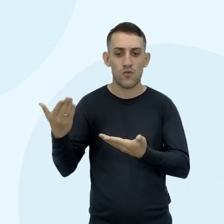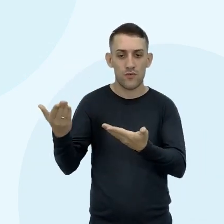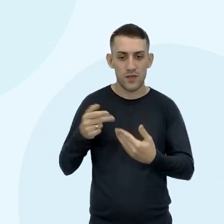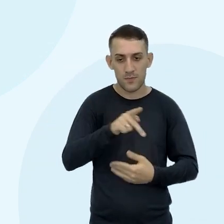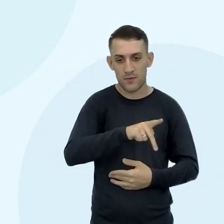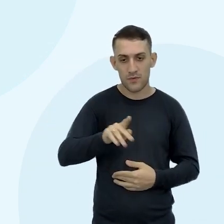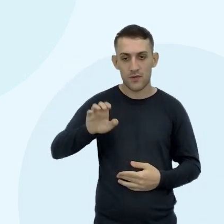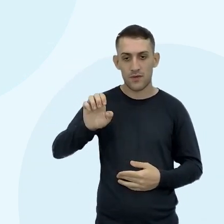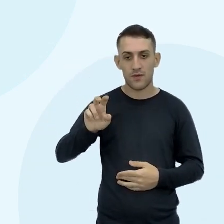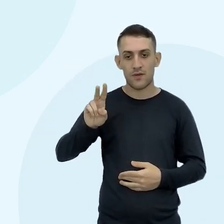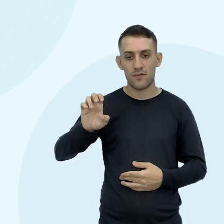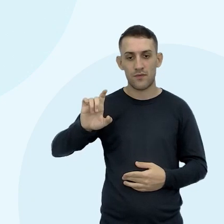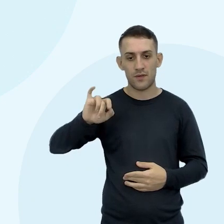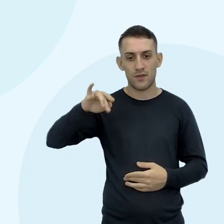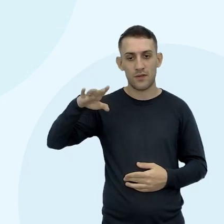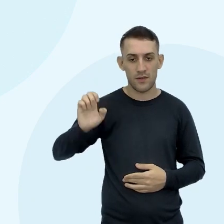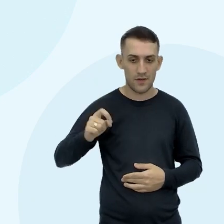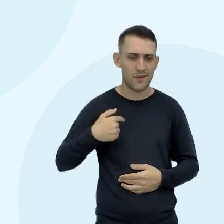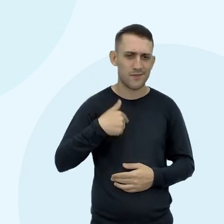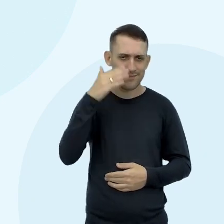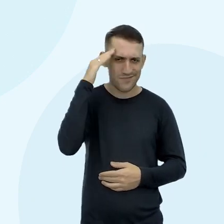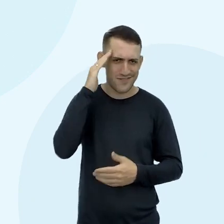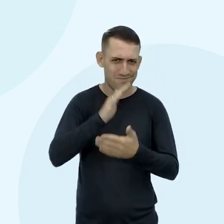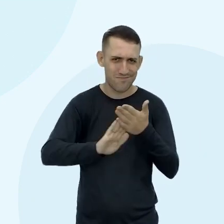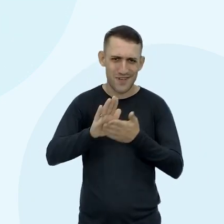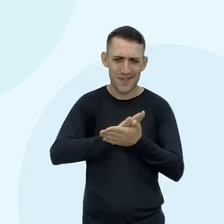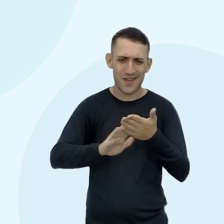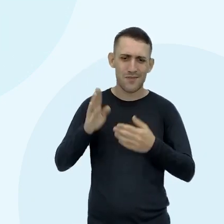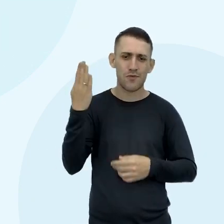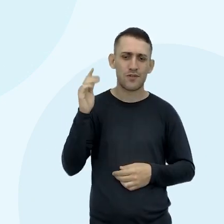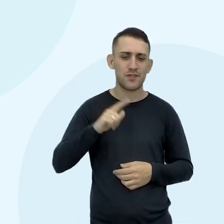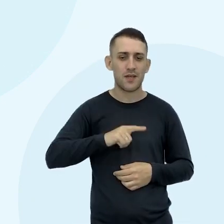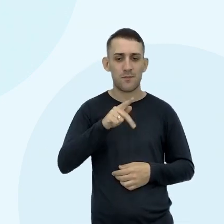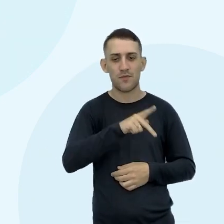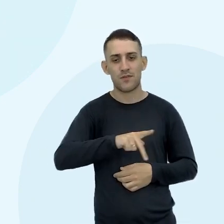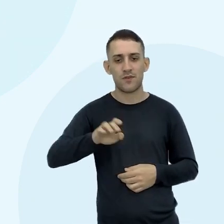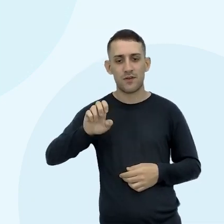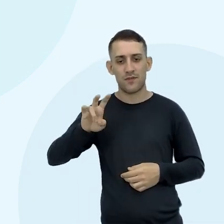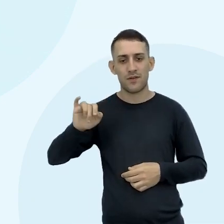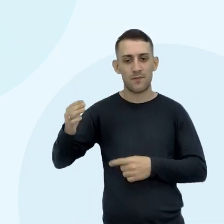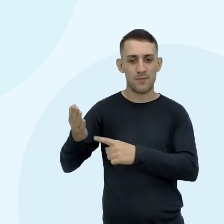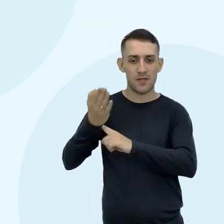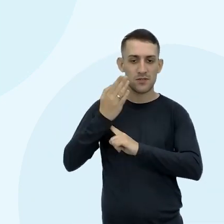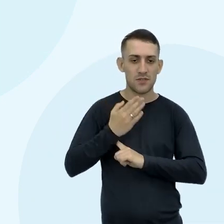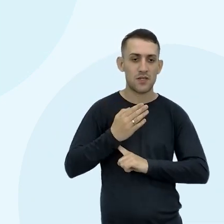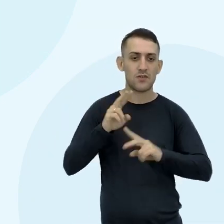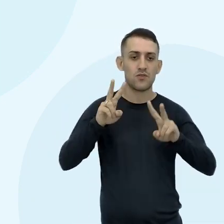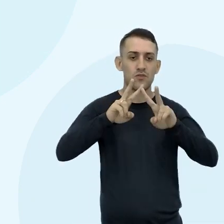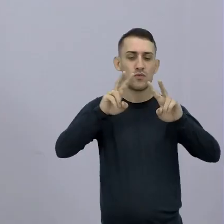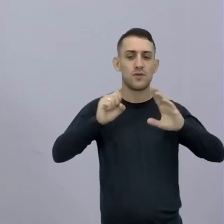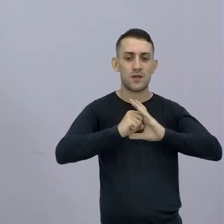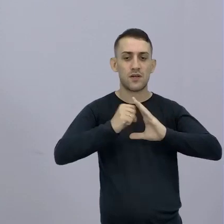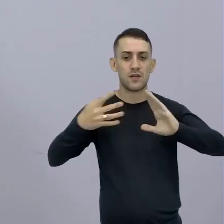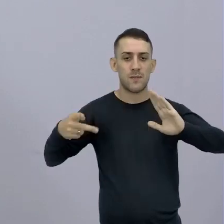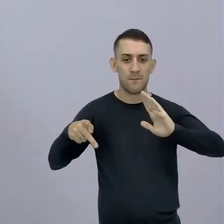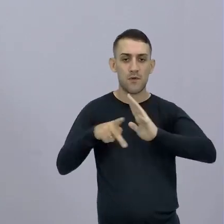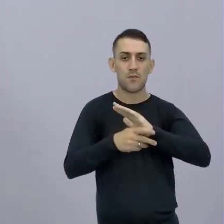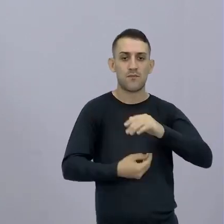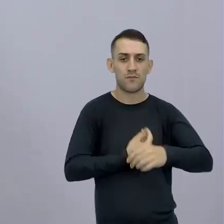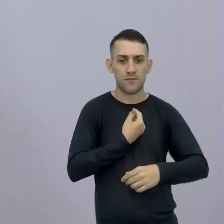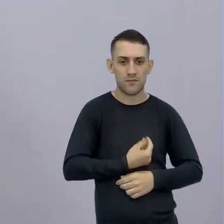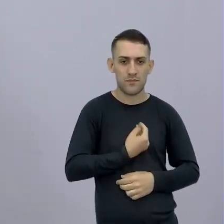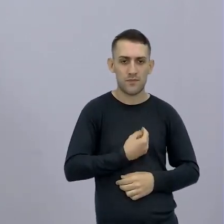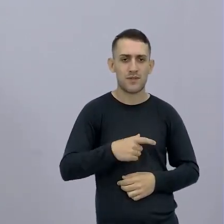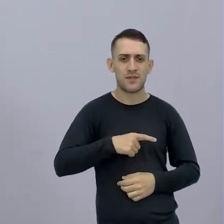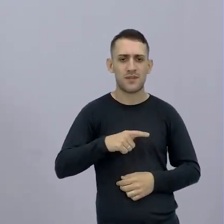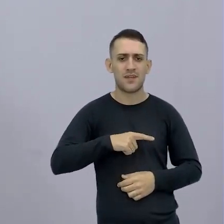Eveline Porque eu falei Vou falar de biologia Não entendo muito de biologia Chamei a Eveline Para me ajudar Então a gente falou Sobre a caracterização Dos seres vivos Então dos